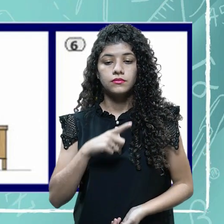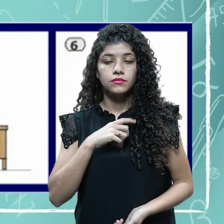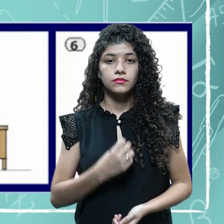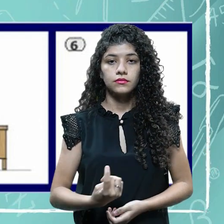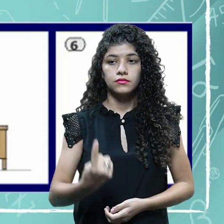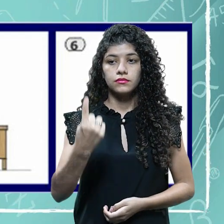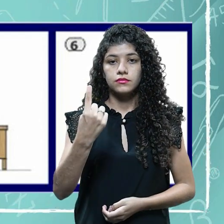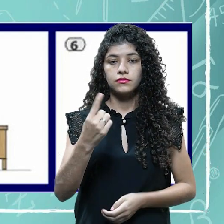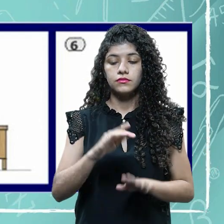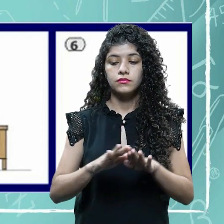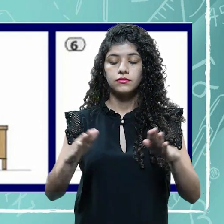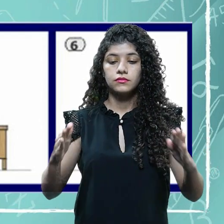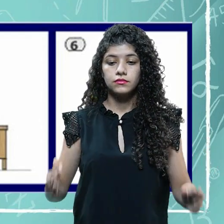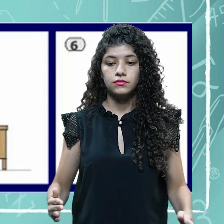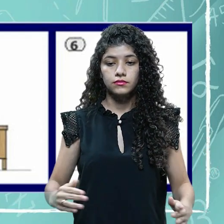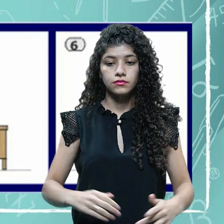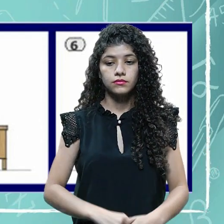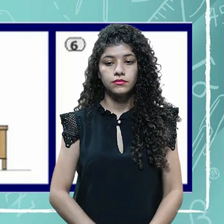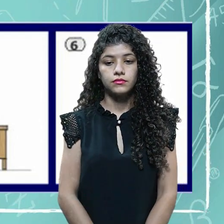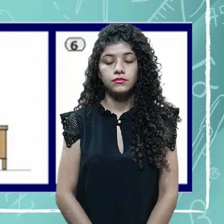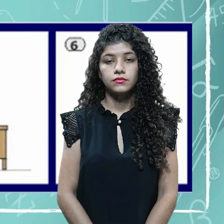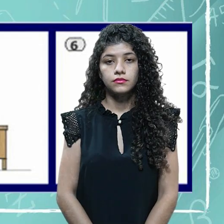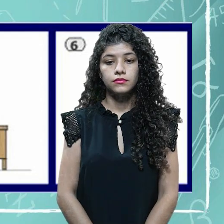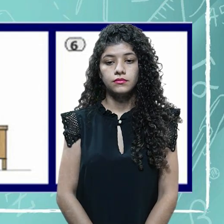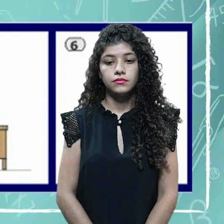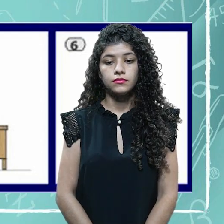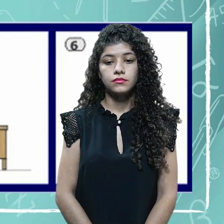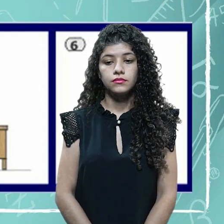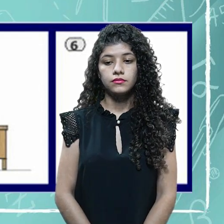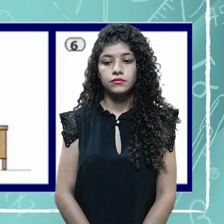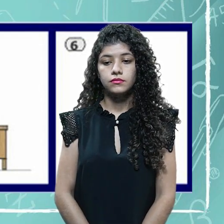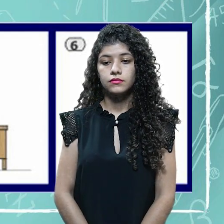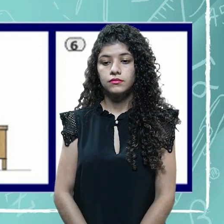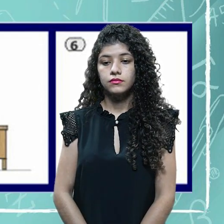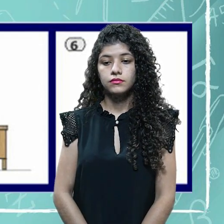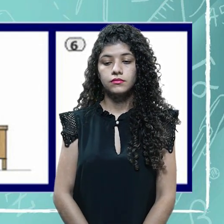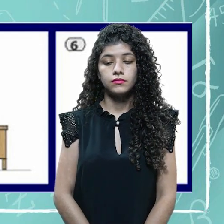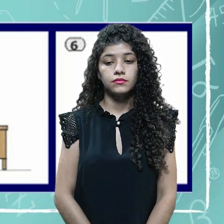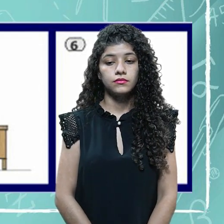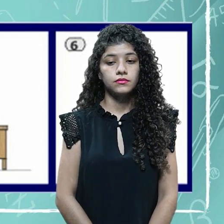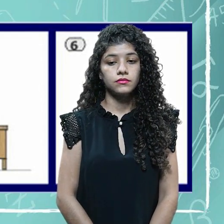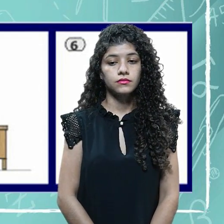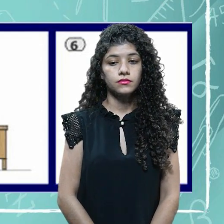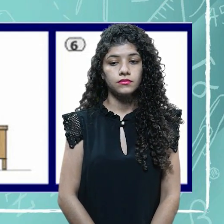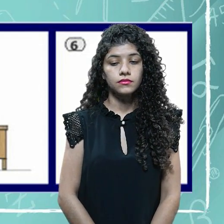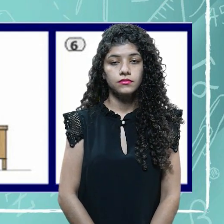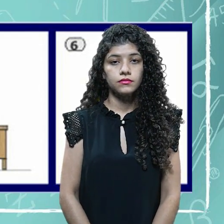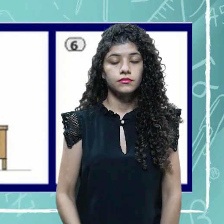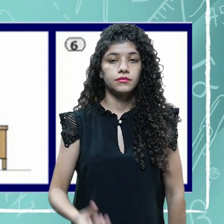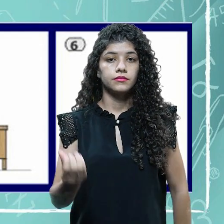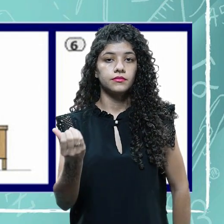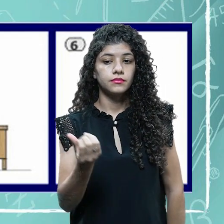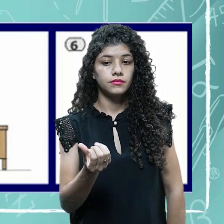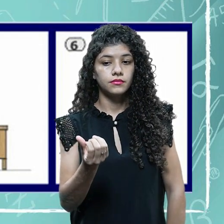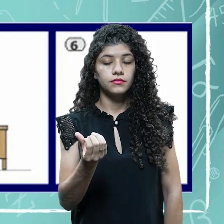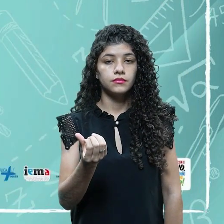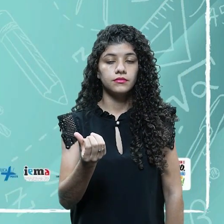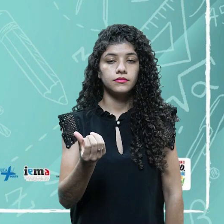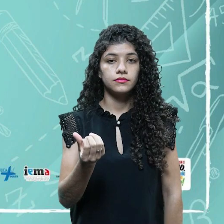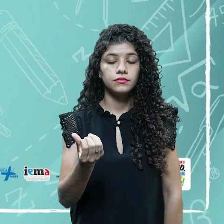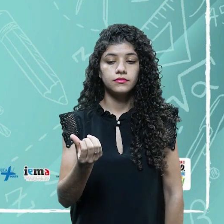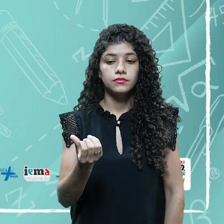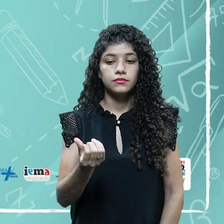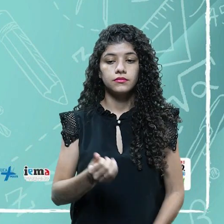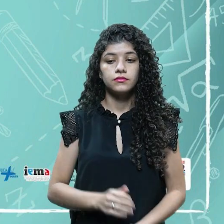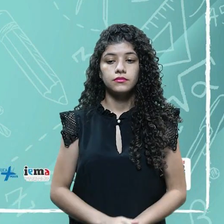mesa, da mesa diretiva. E o 6, a direita da tribuna do púlpito.